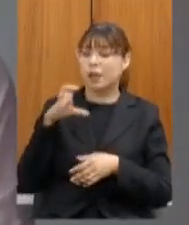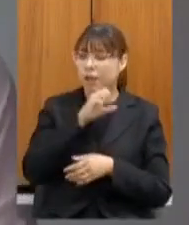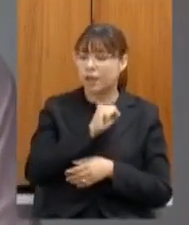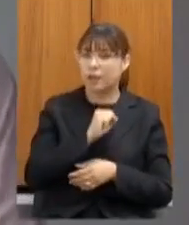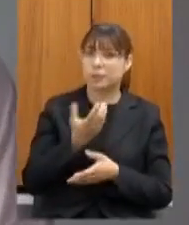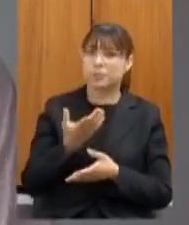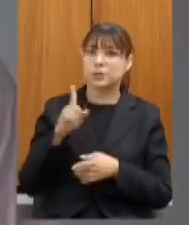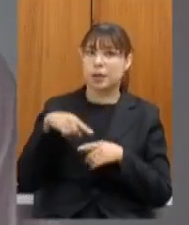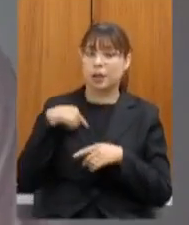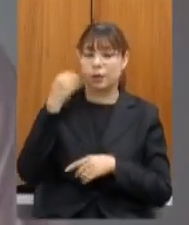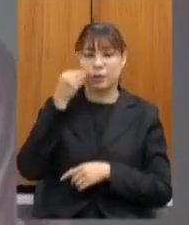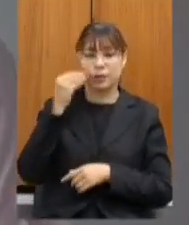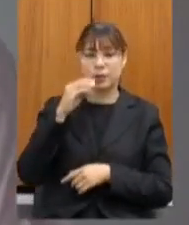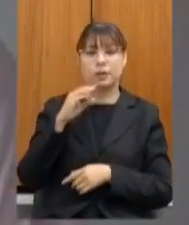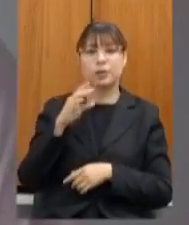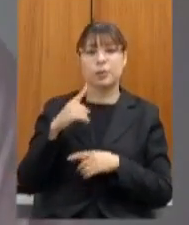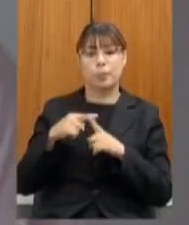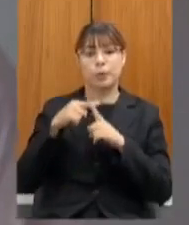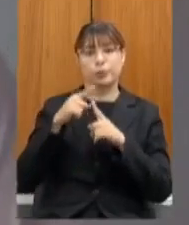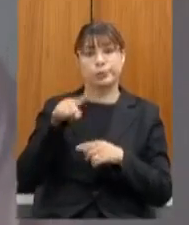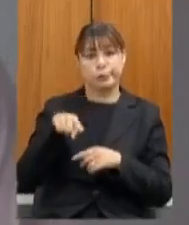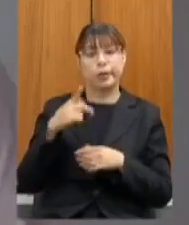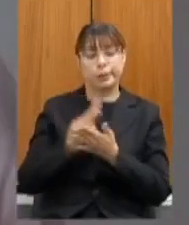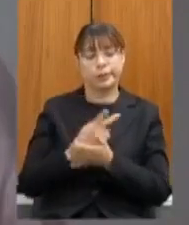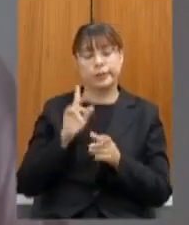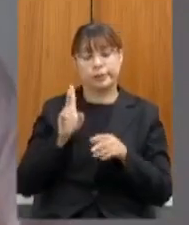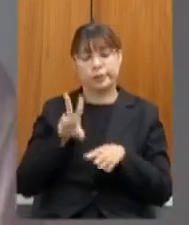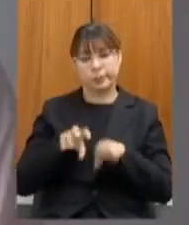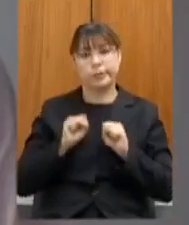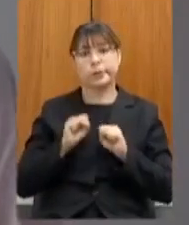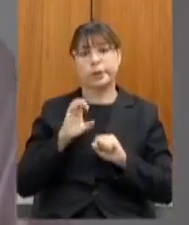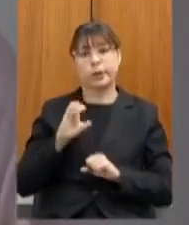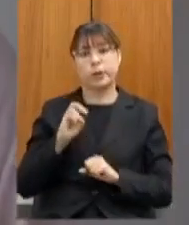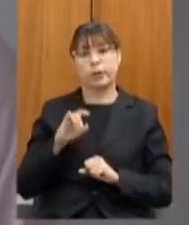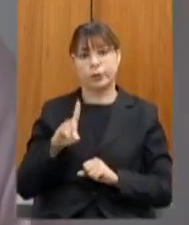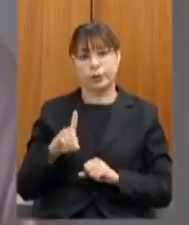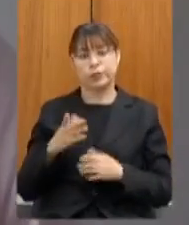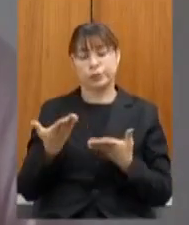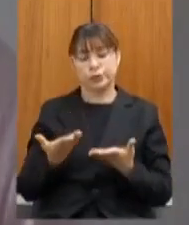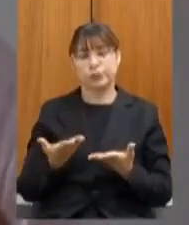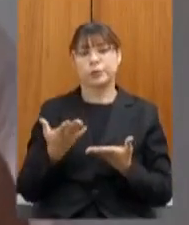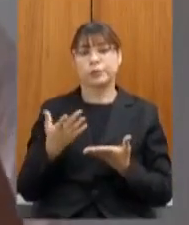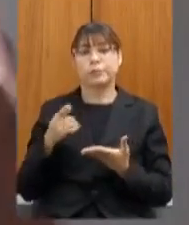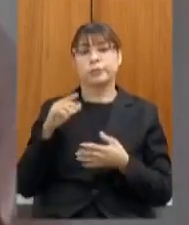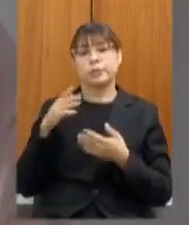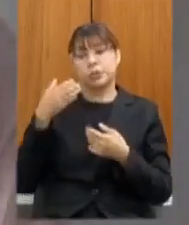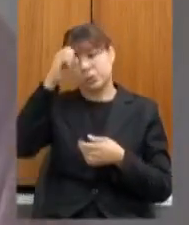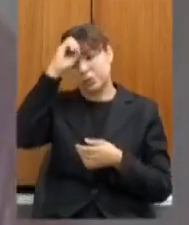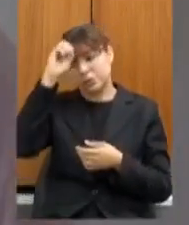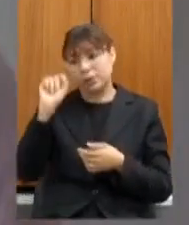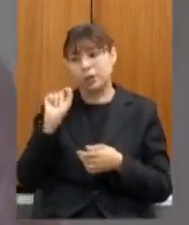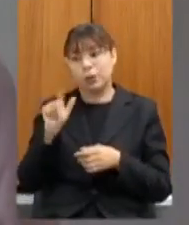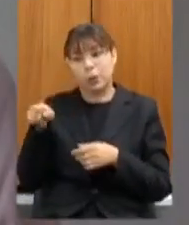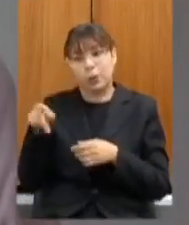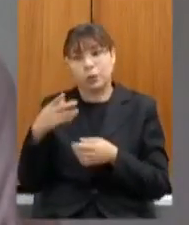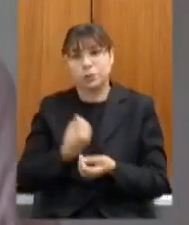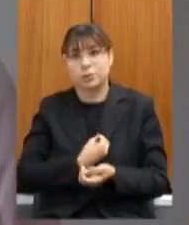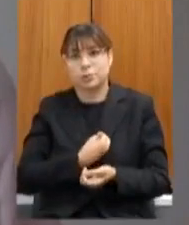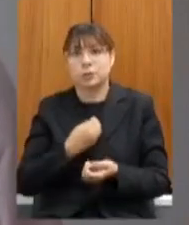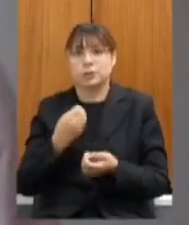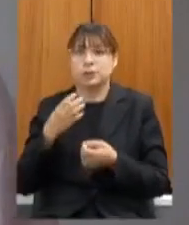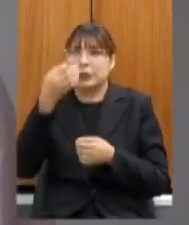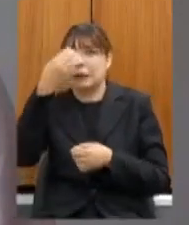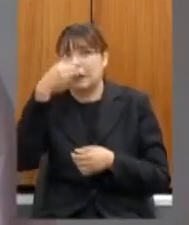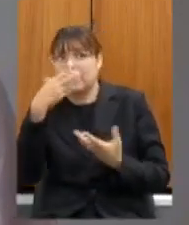positivo na terça-feira e já estou numa situação melhor espero que não sei como é que o senhor está mas se é gripe e tal que melhore